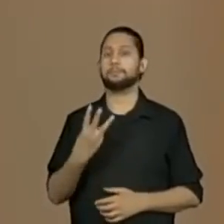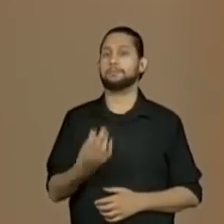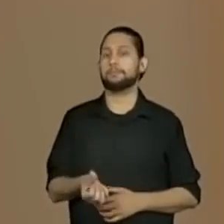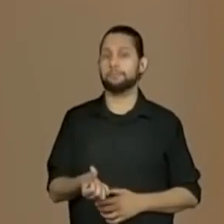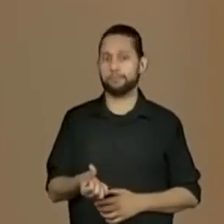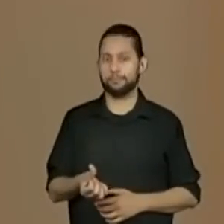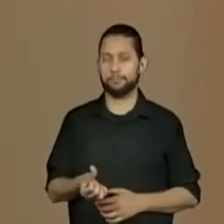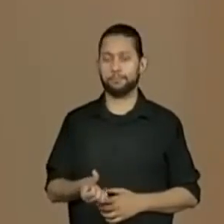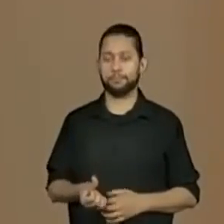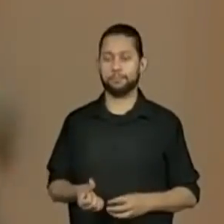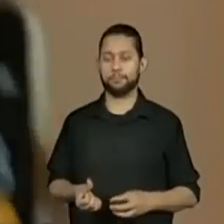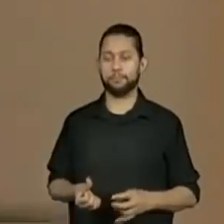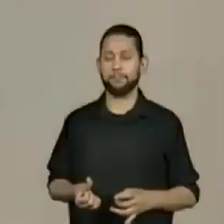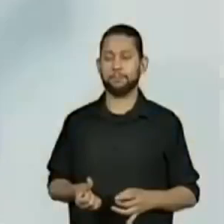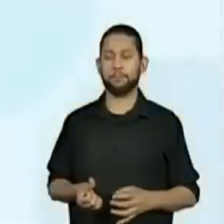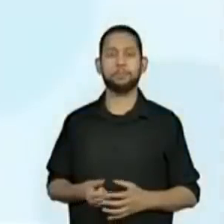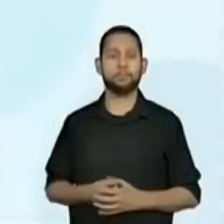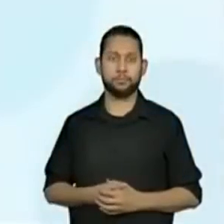36.